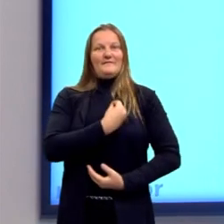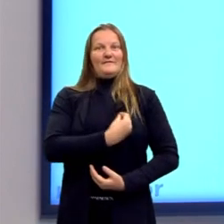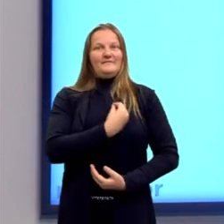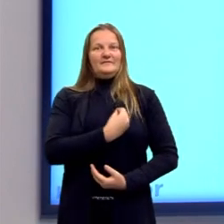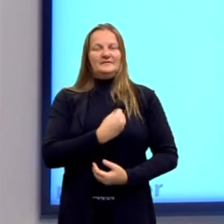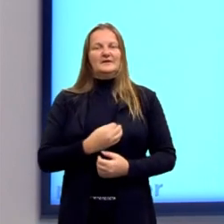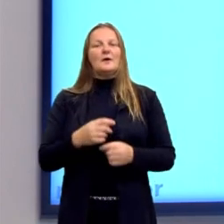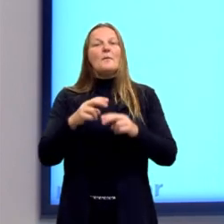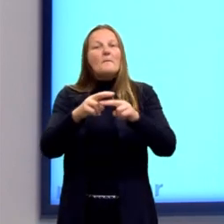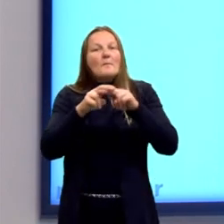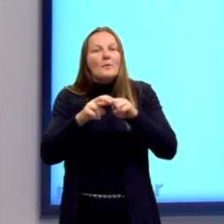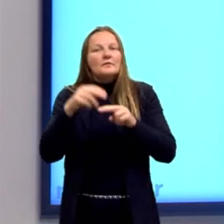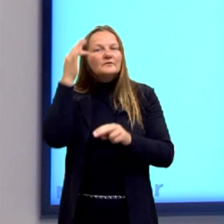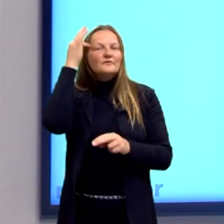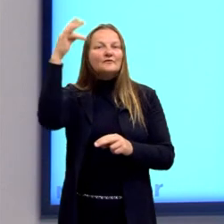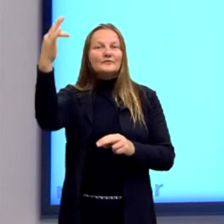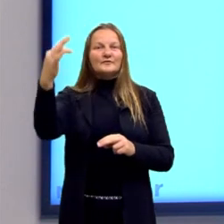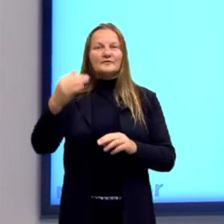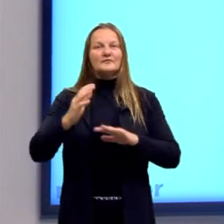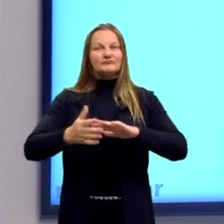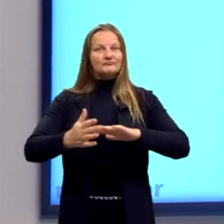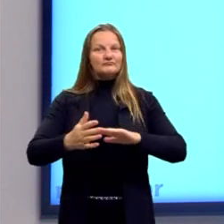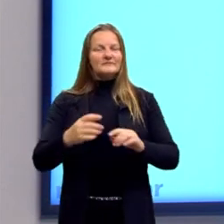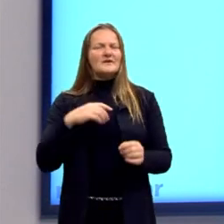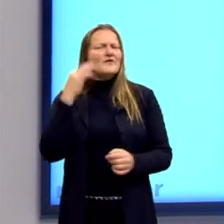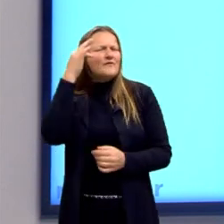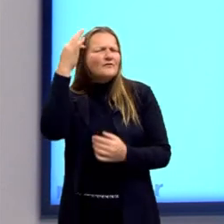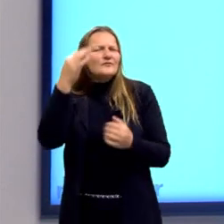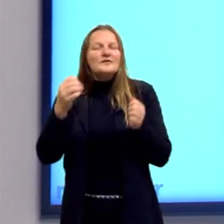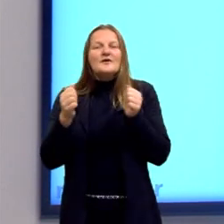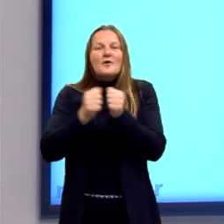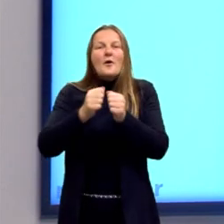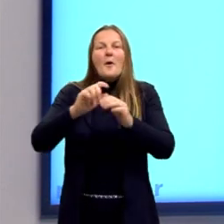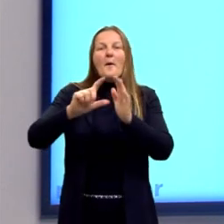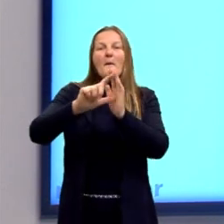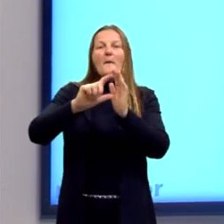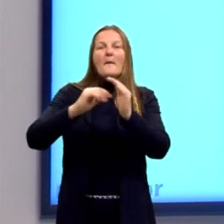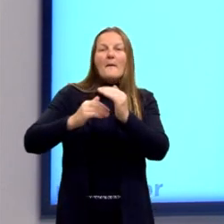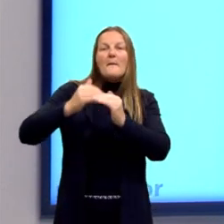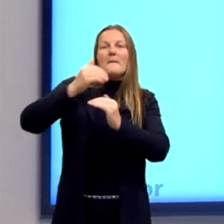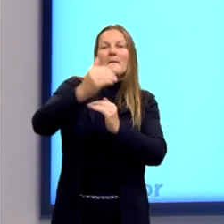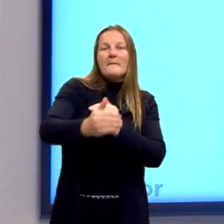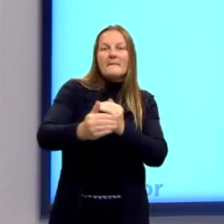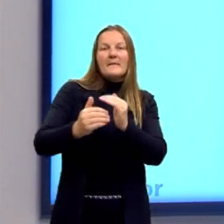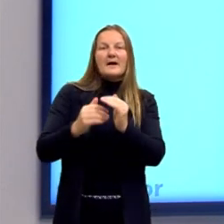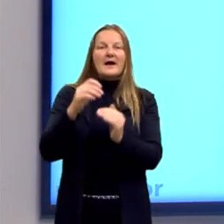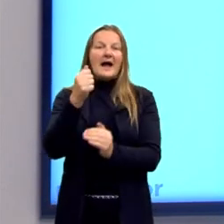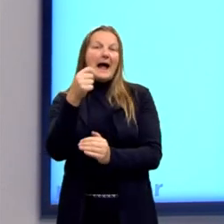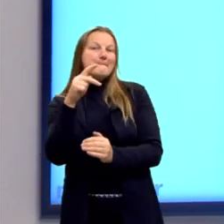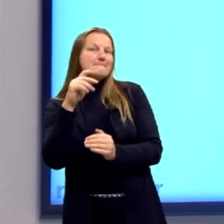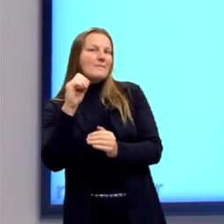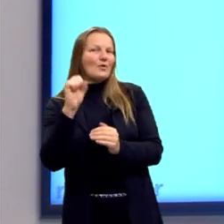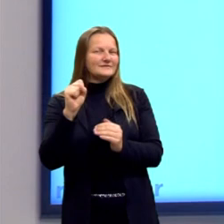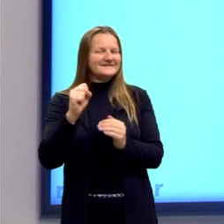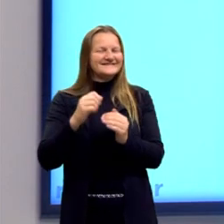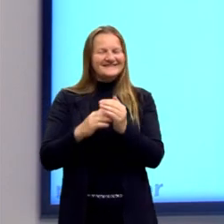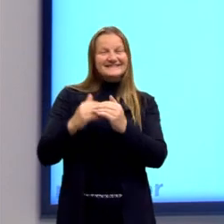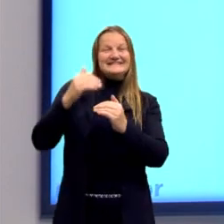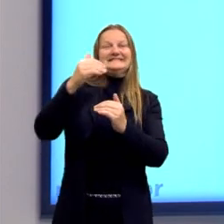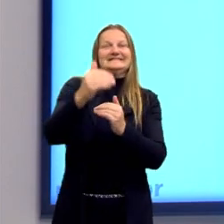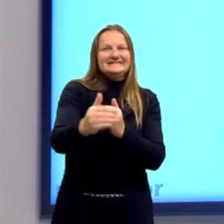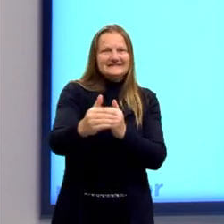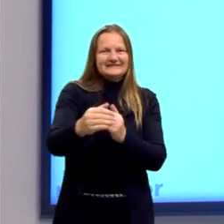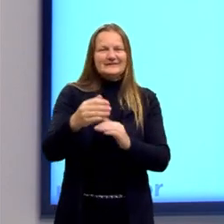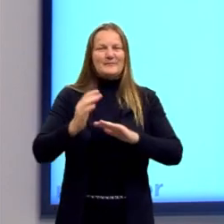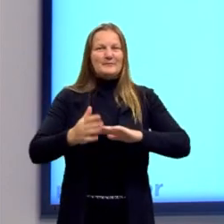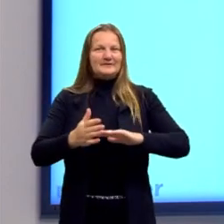contemporânea, que é essa filosofia que vem após a modernidade. E aí nós vamos